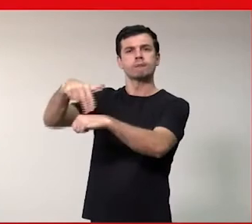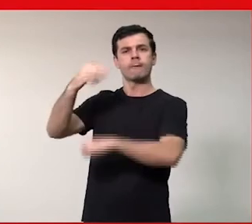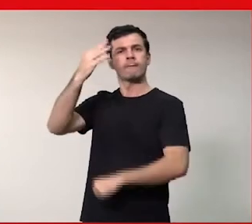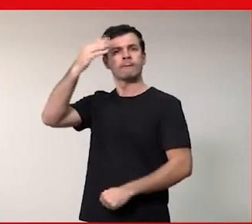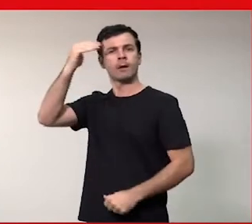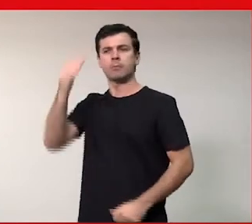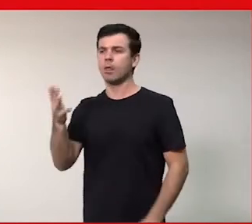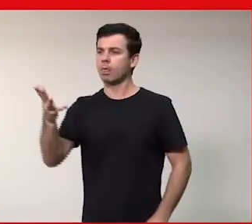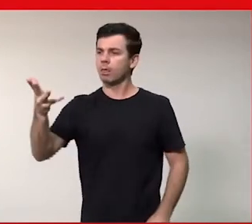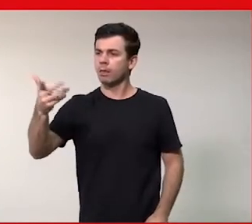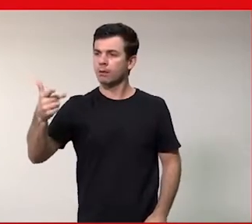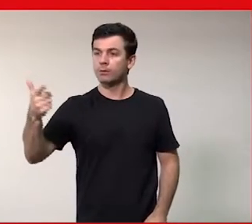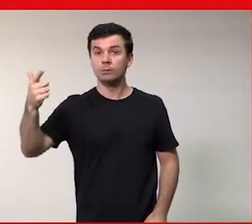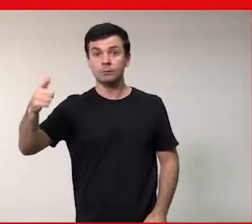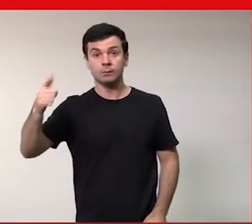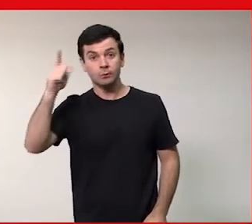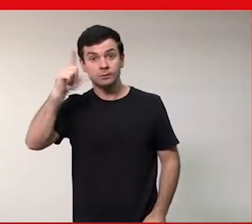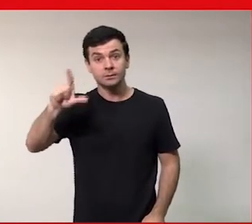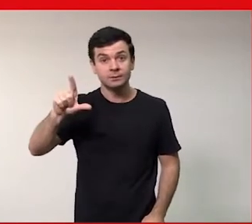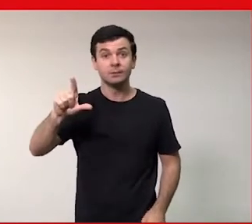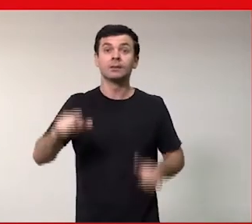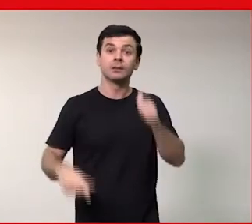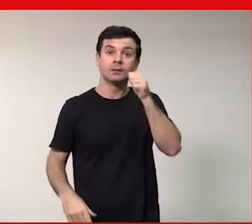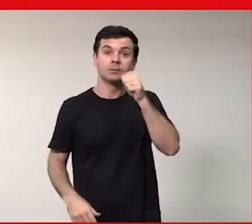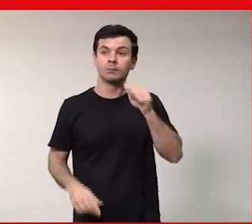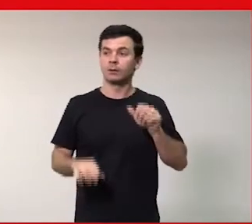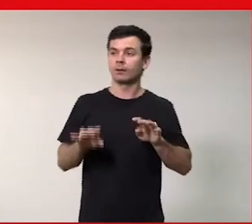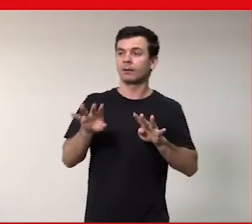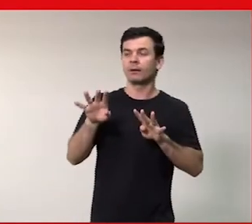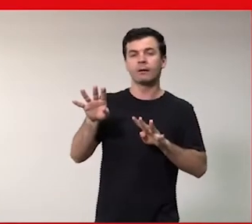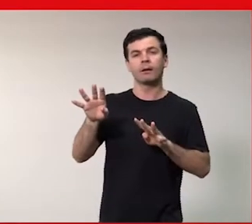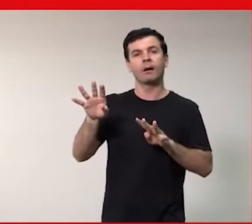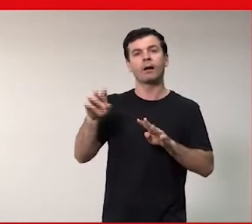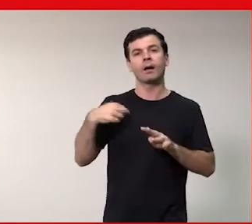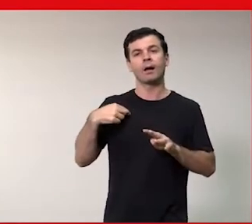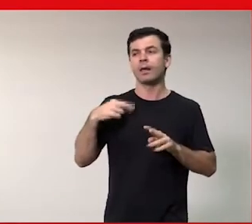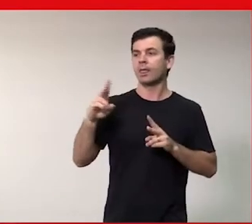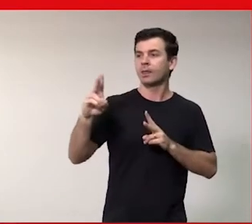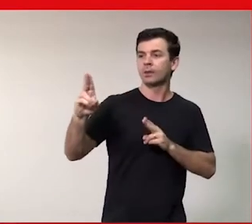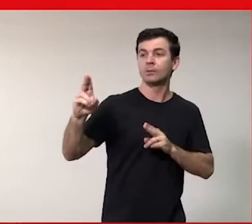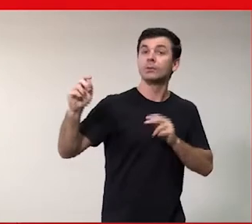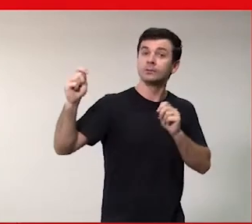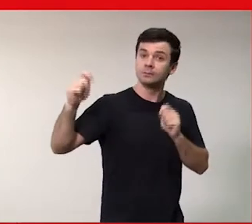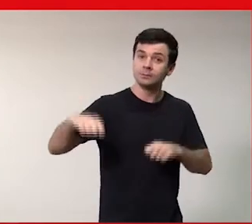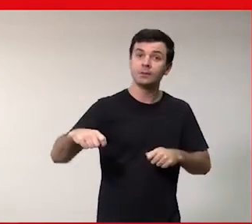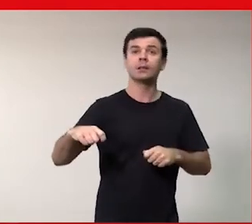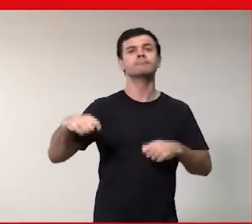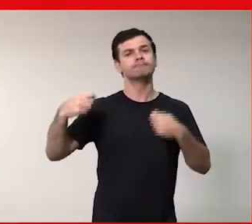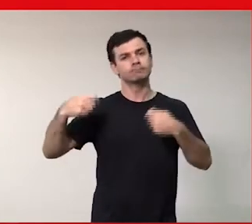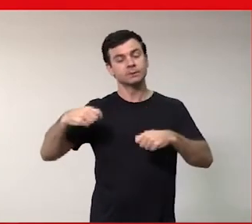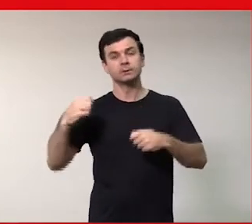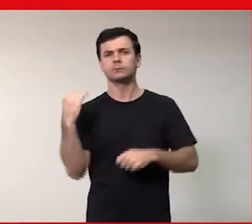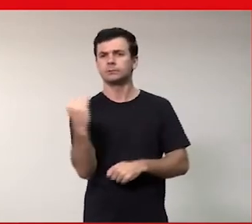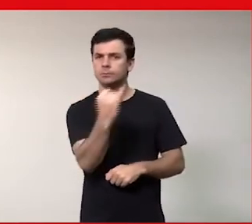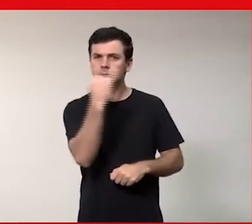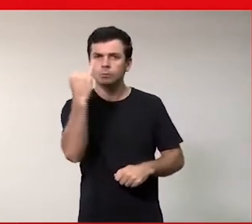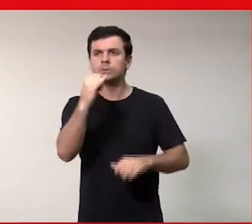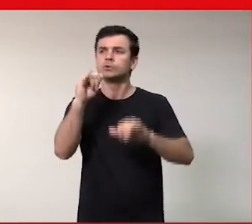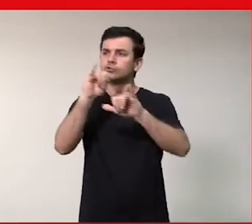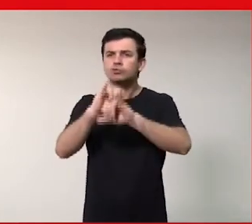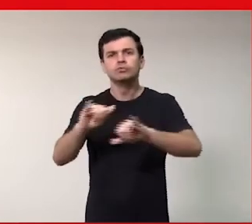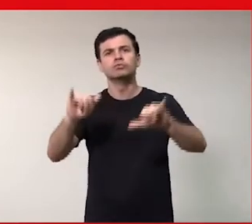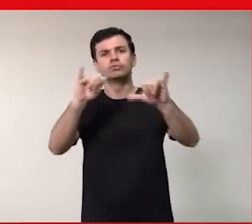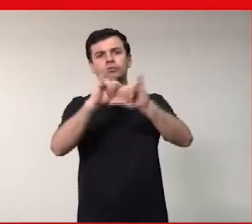um caminho então eu não posso também invisibilizar as mulheres então eu que dar espaço para as mulheres que estão nessa área e dar